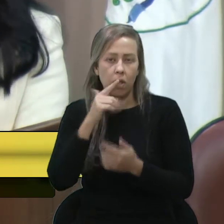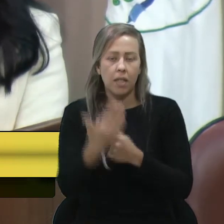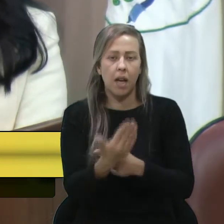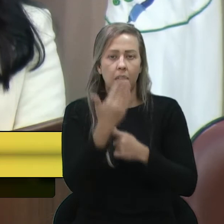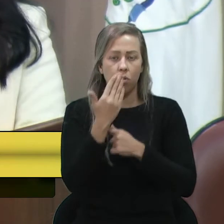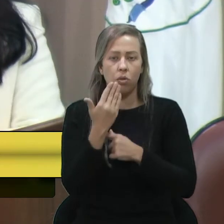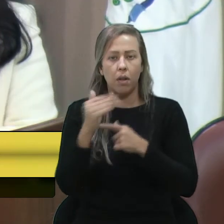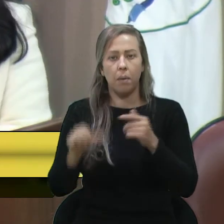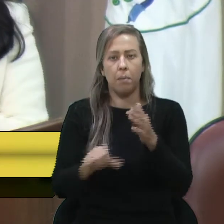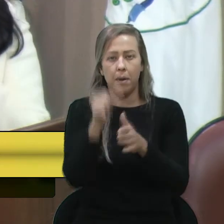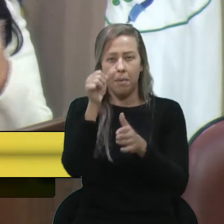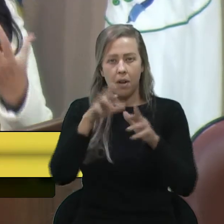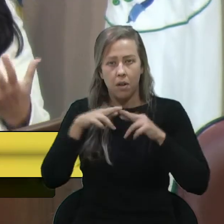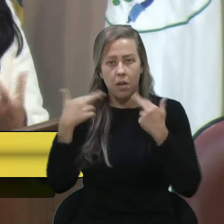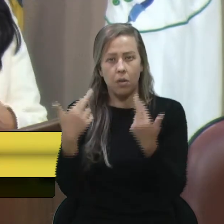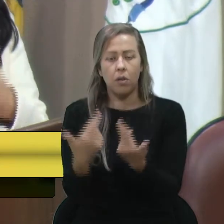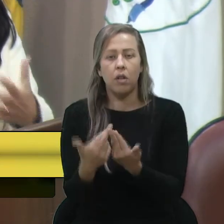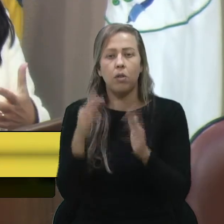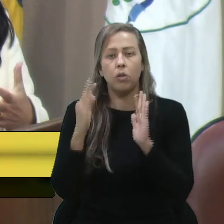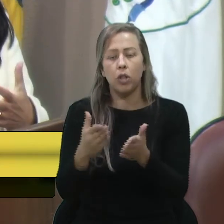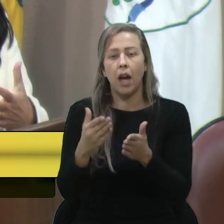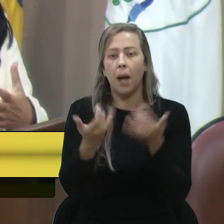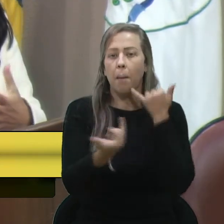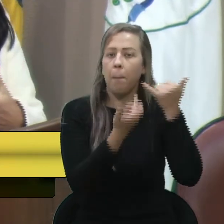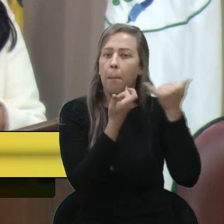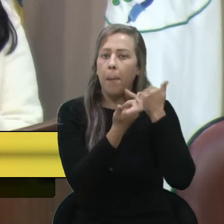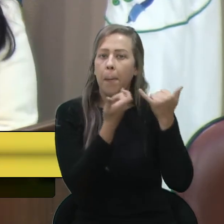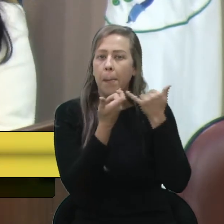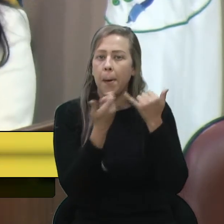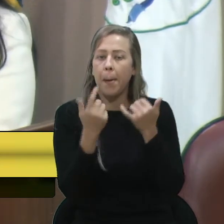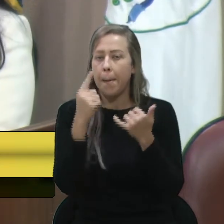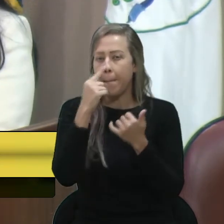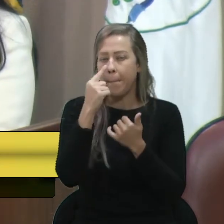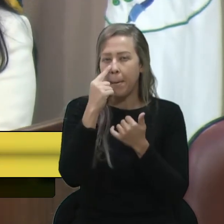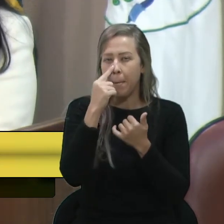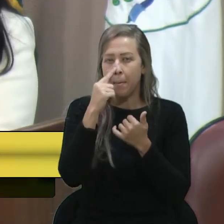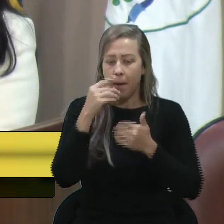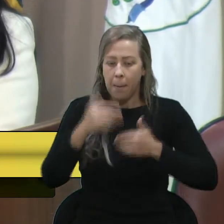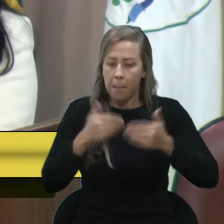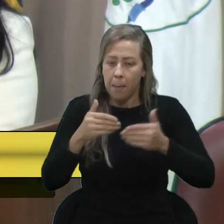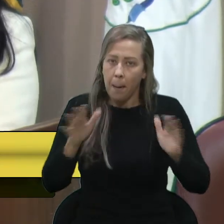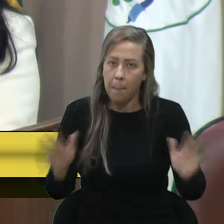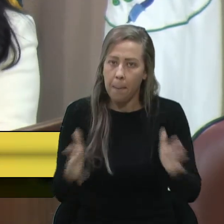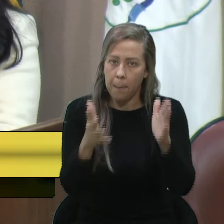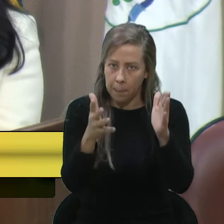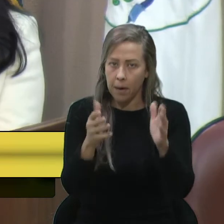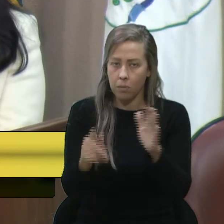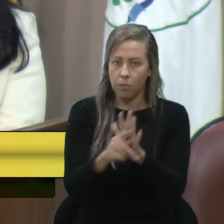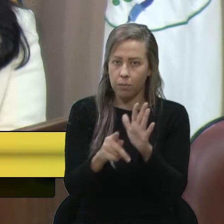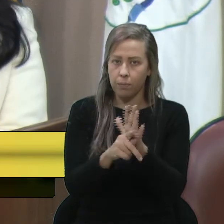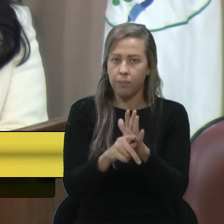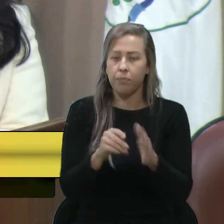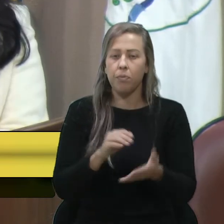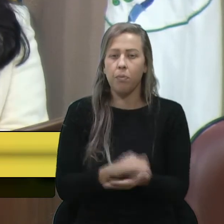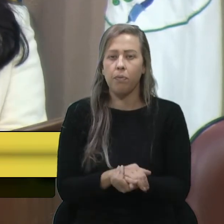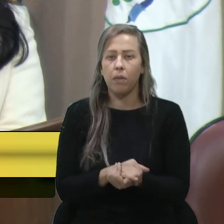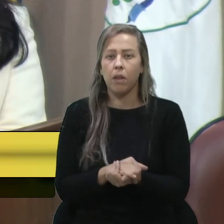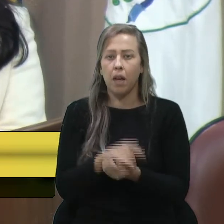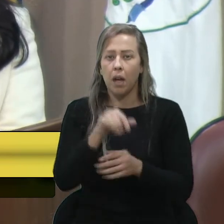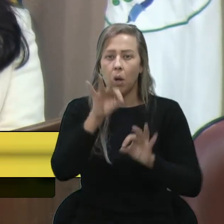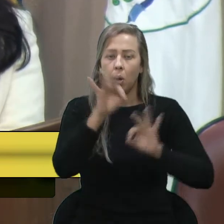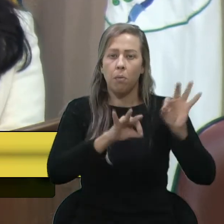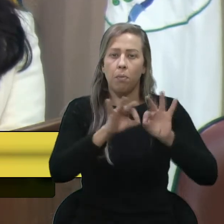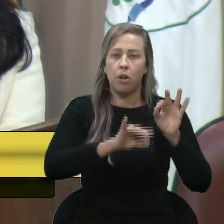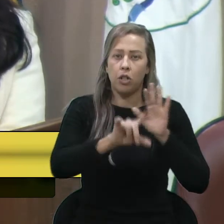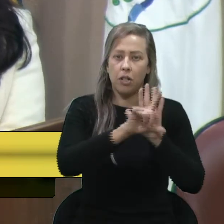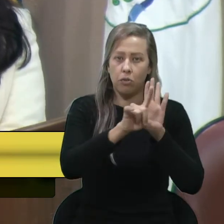primeiro encontro, a gente já ouviu as mães que me inspiraram, não só para a Frente, para a Frente Parlamentar, mas também para o projeto de lei que eu